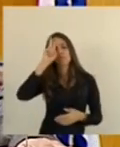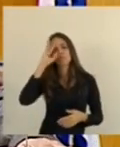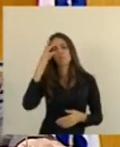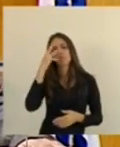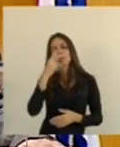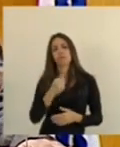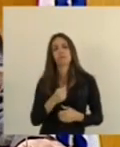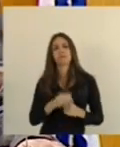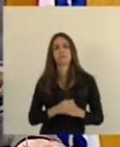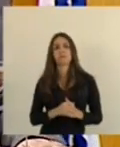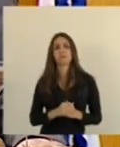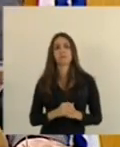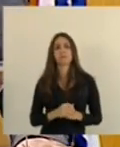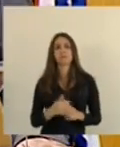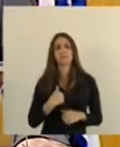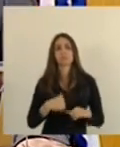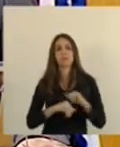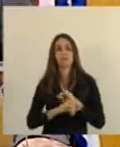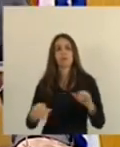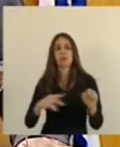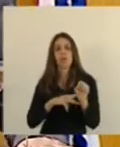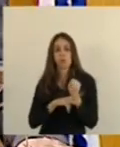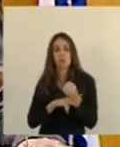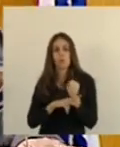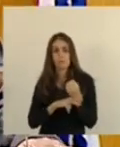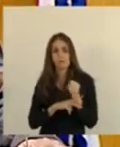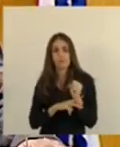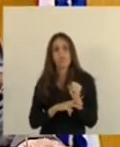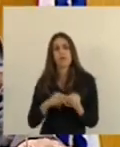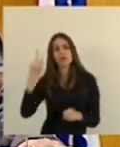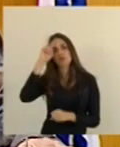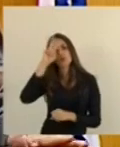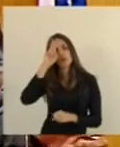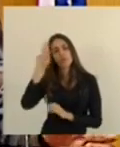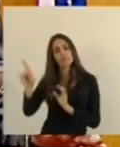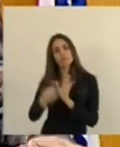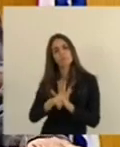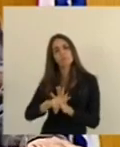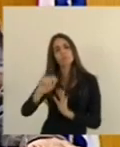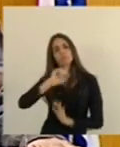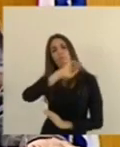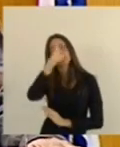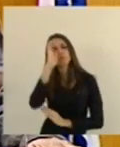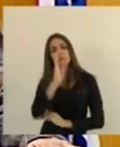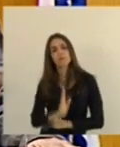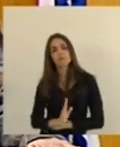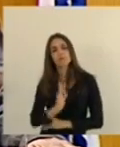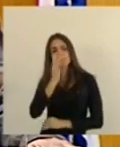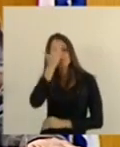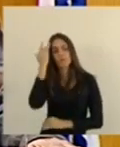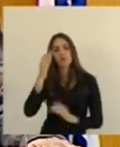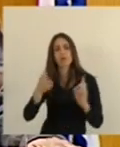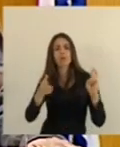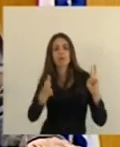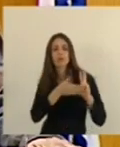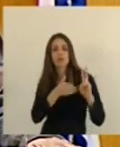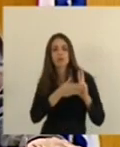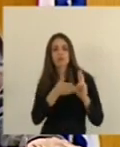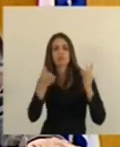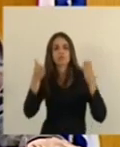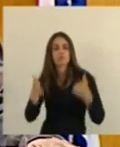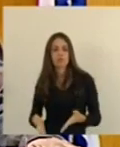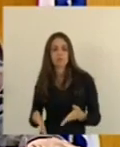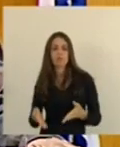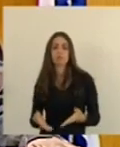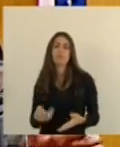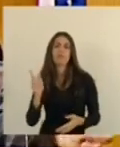dizer que Guarapari conta a história do Brasil, porque primeiro chegaram lá os índios, e é um erro dizer